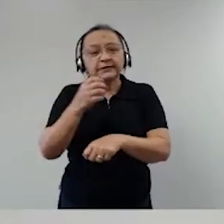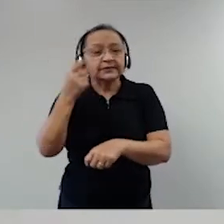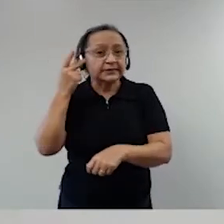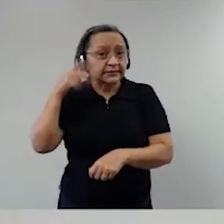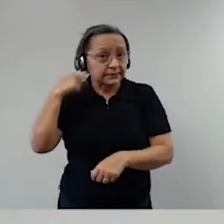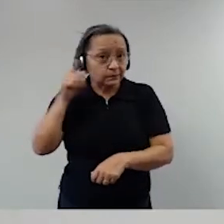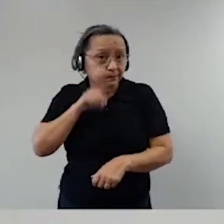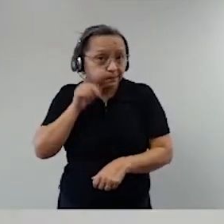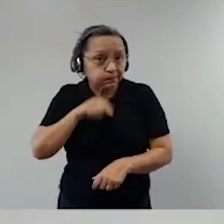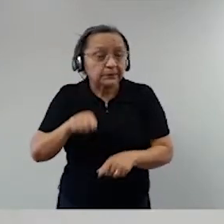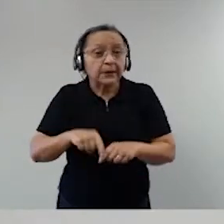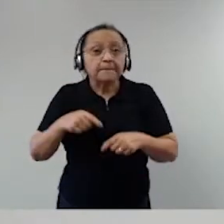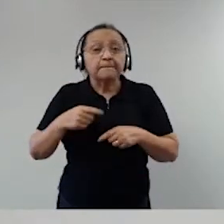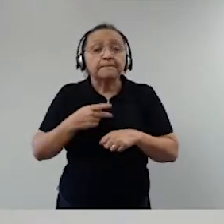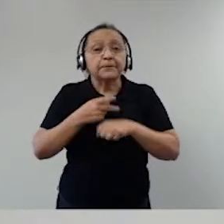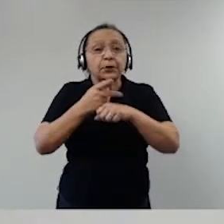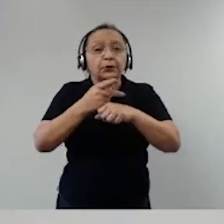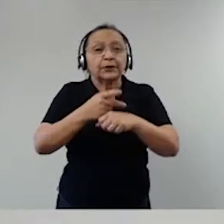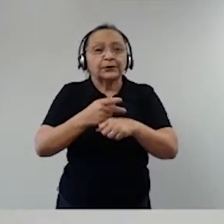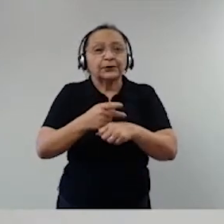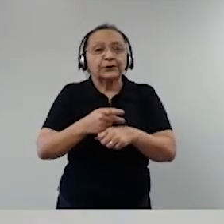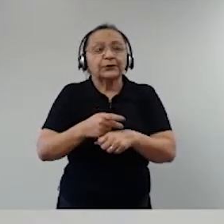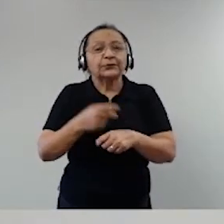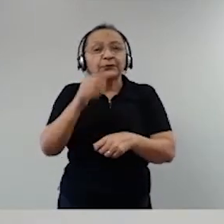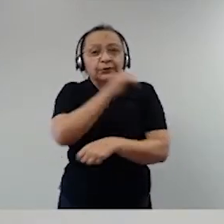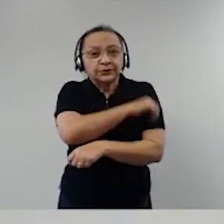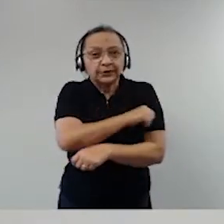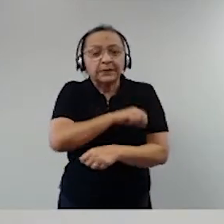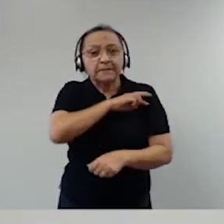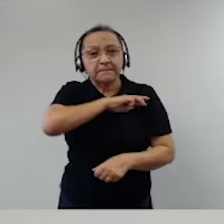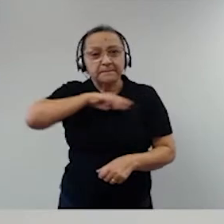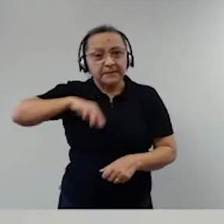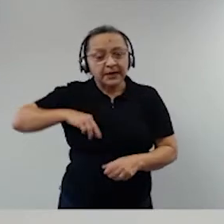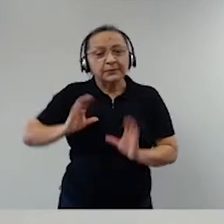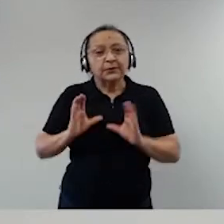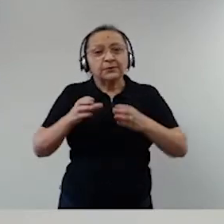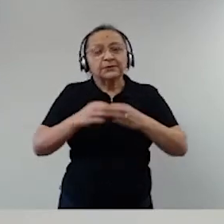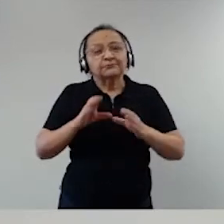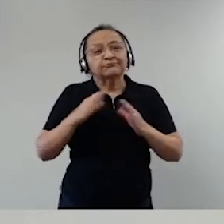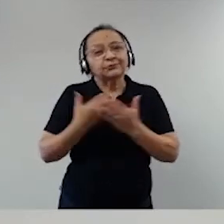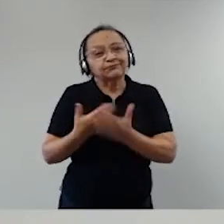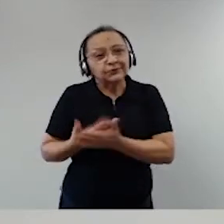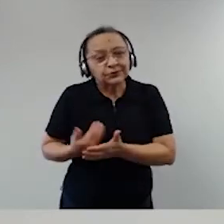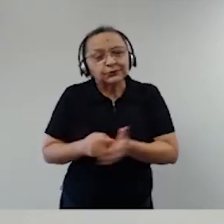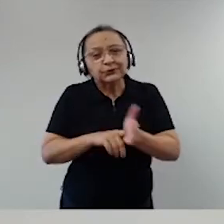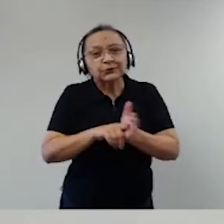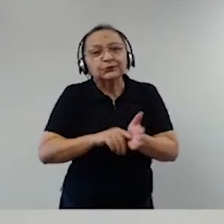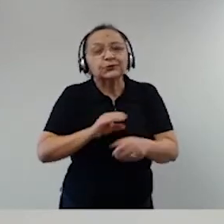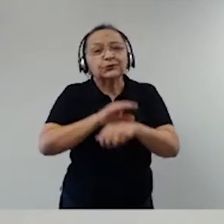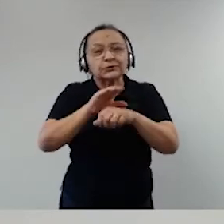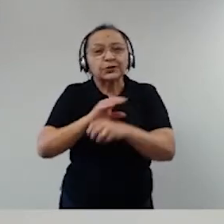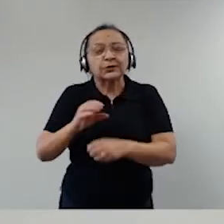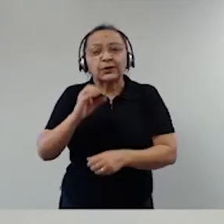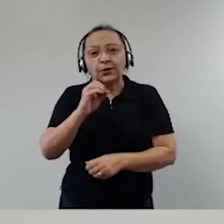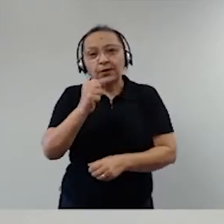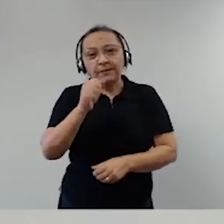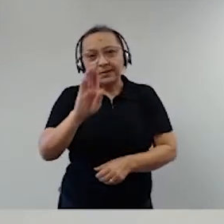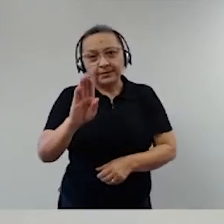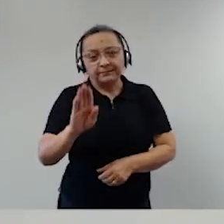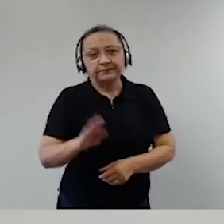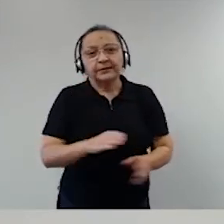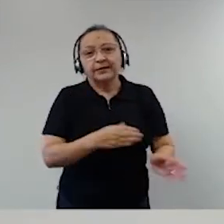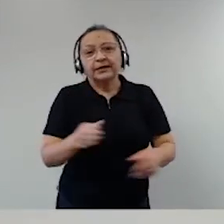de Janeiro e advogado. Membro da Comissão de Estudos Constitucionais da Ordem dos Advogados do Brasil.